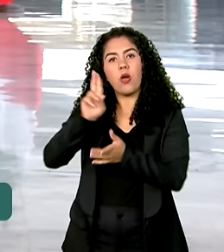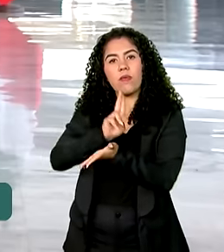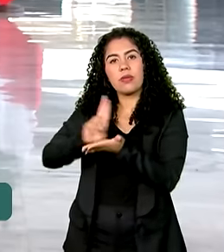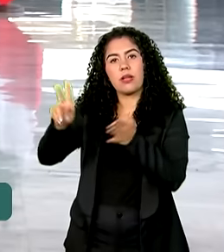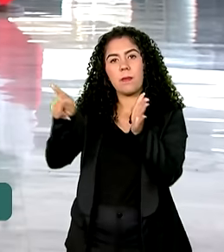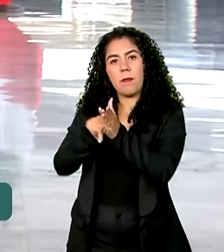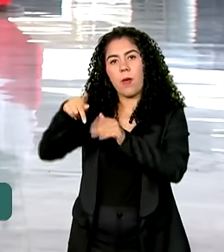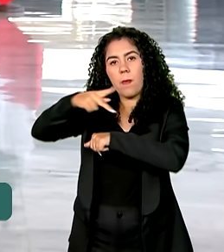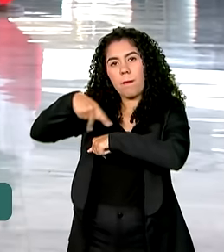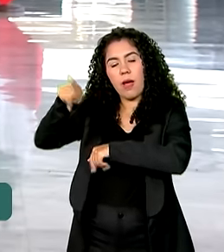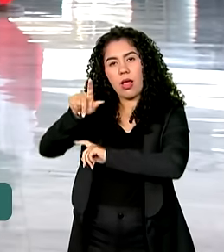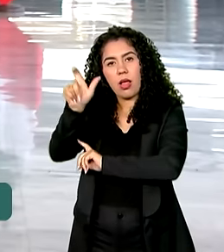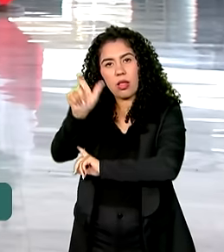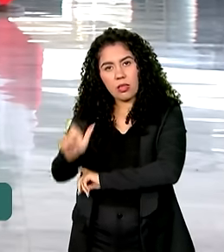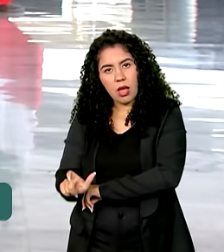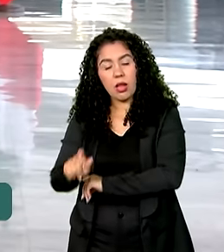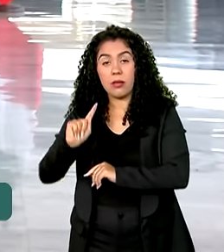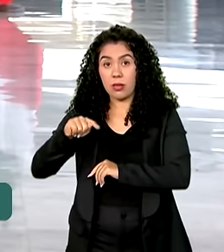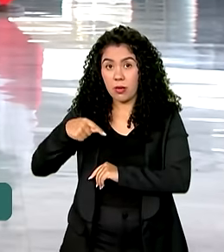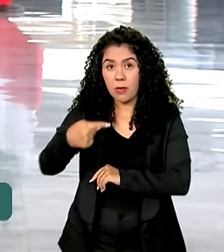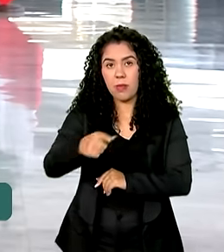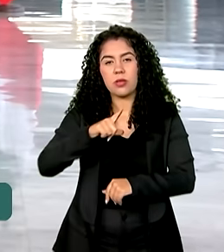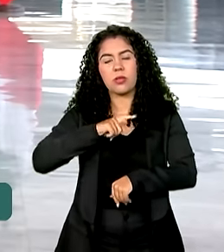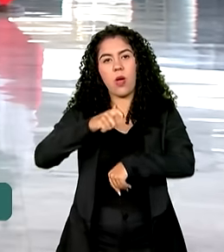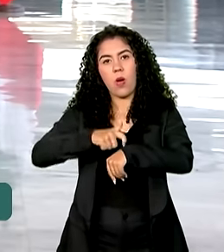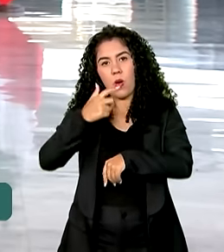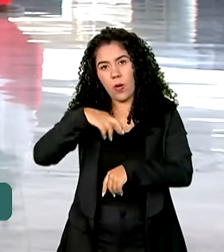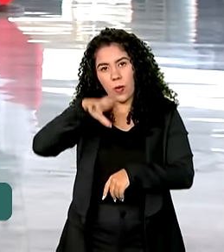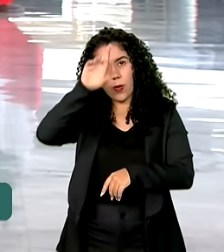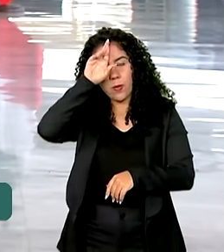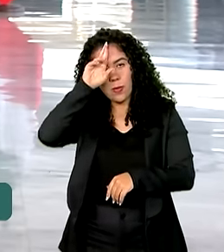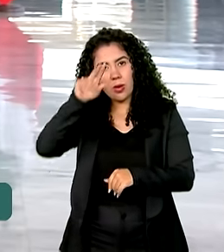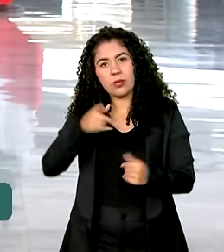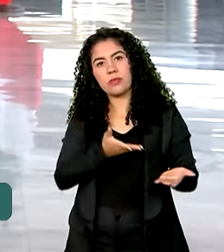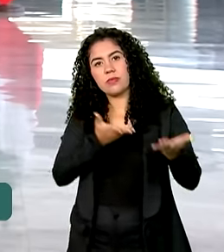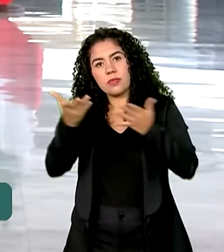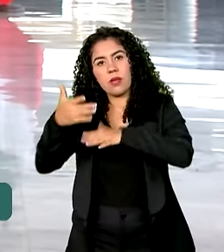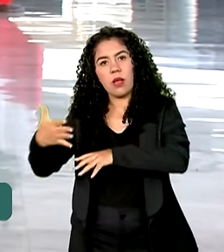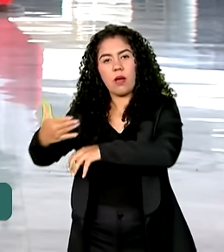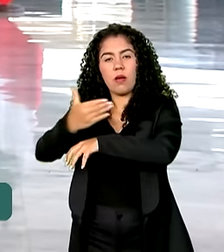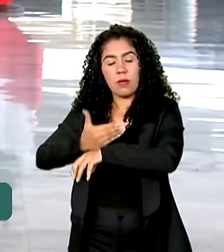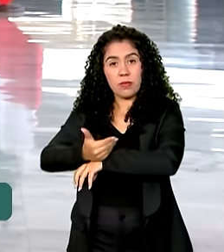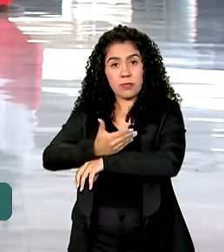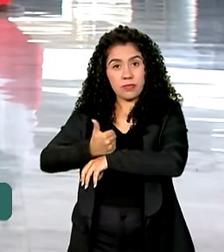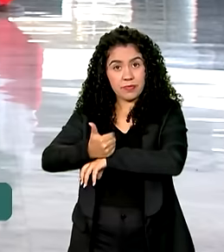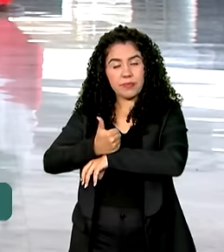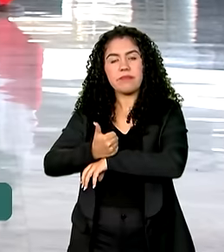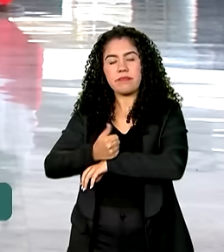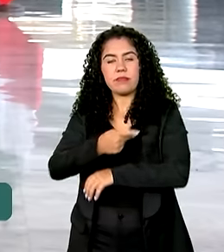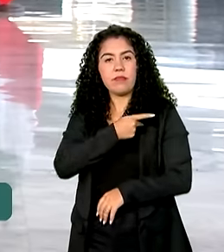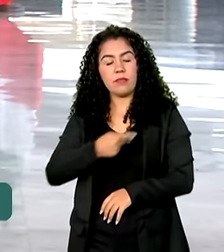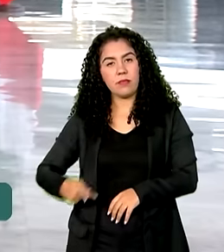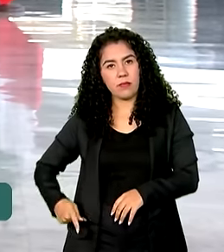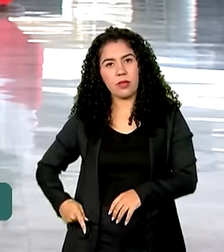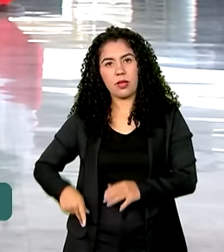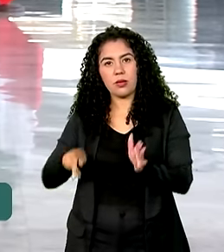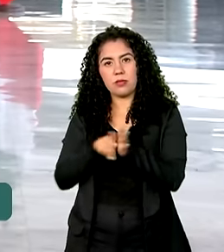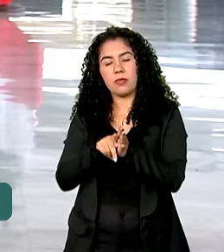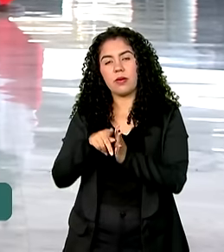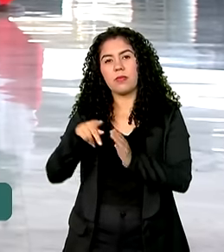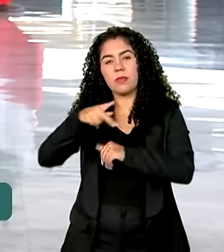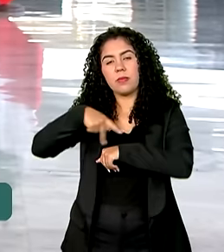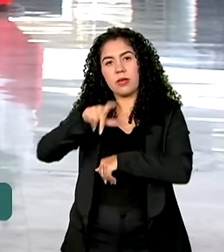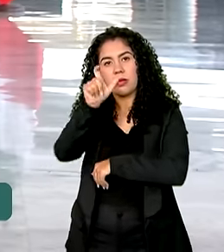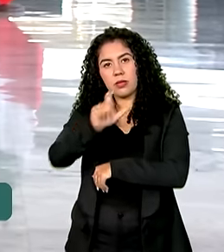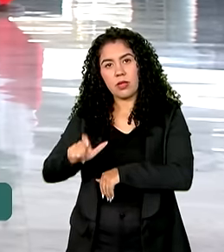cerimônia, Lula vai oferecer um almoço à Matarella no Palácio do Itamaraty. O presidente italiano fica no país até a próxima